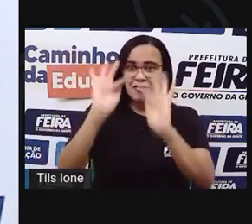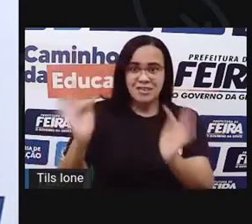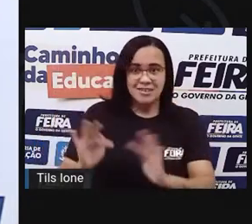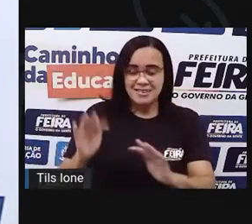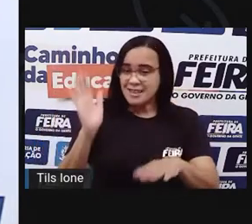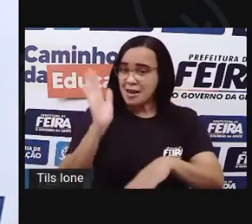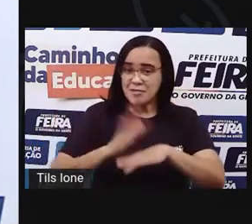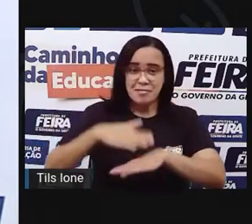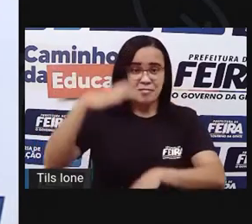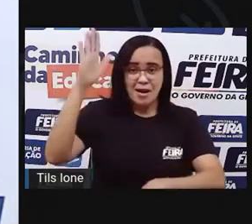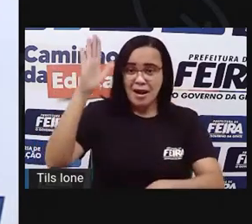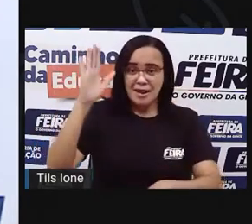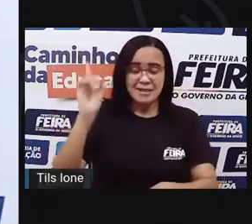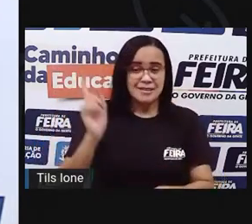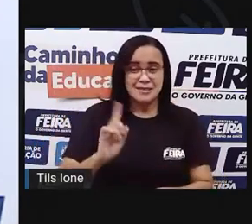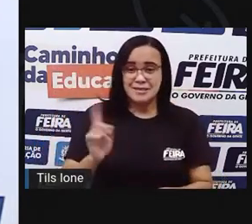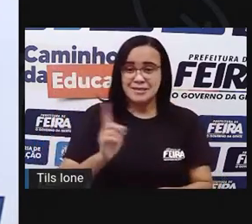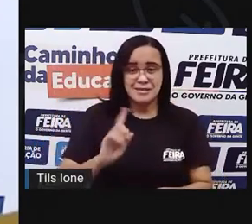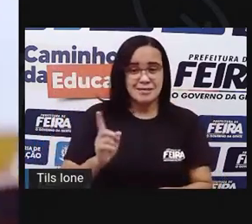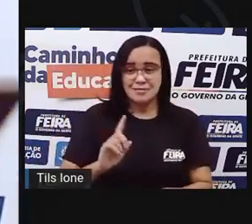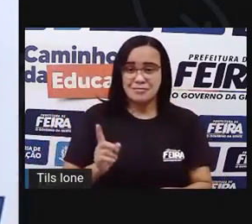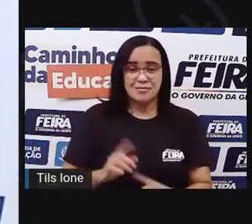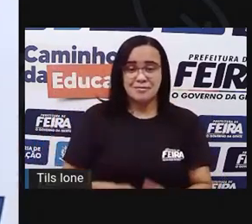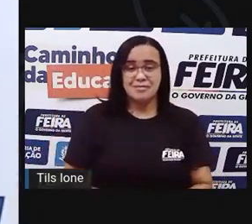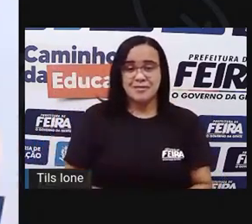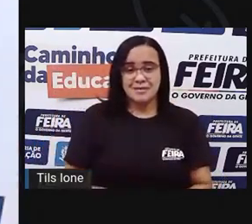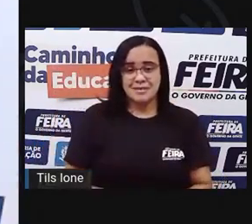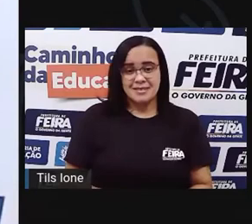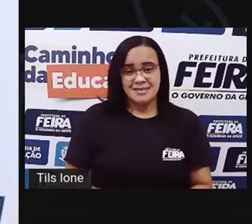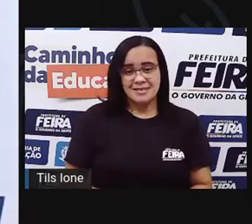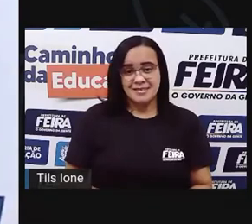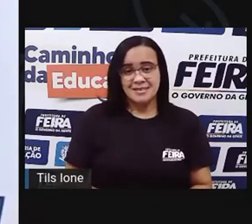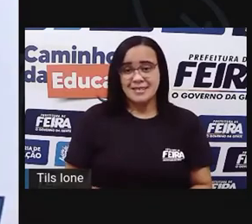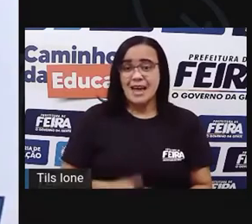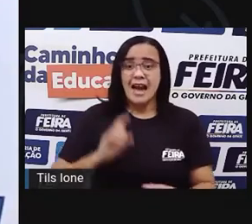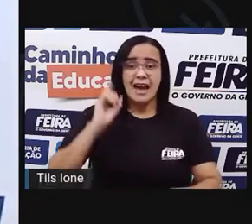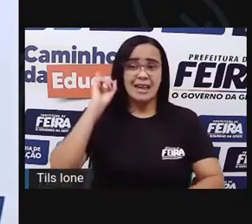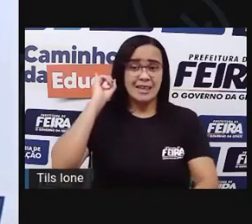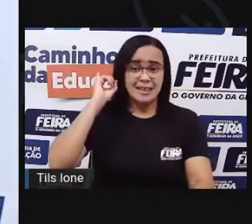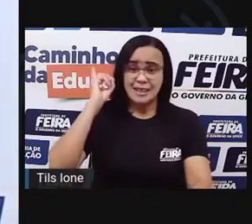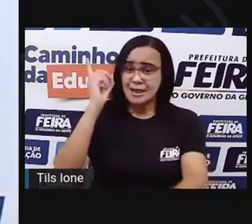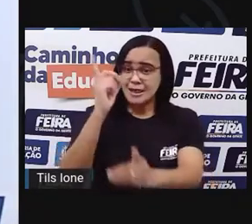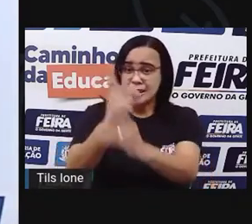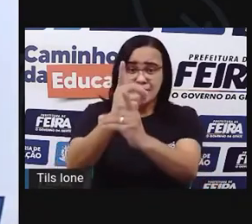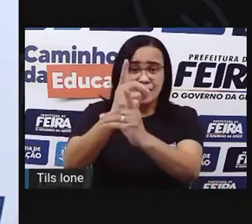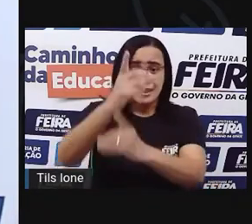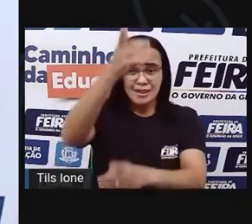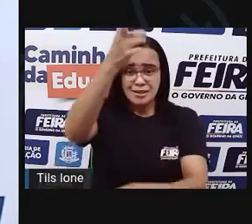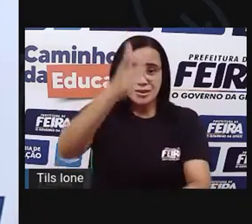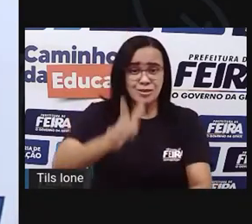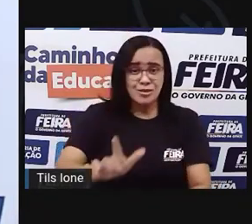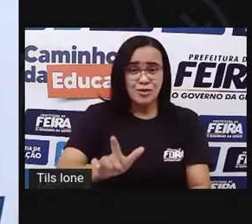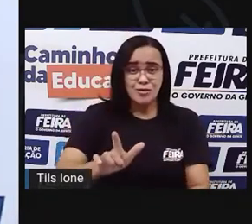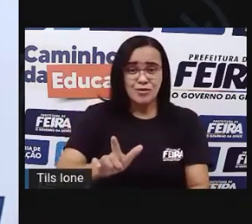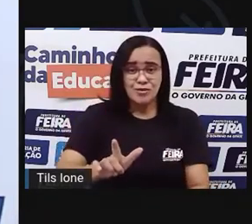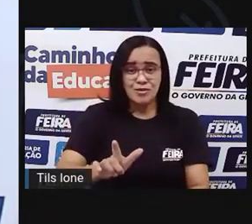da minha infância. Até que ela me reencontrou. Olha ele aqui, olha.